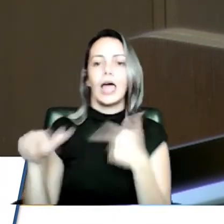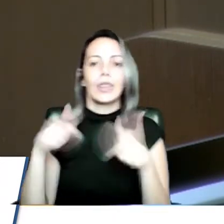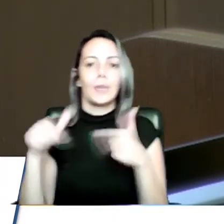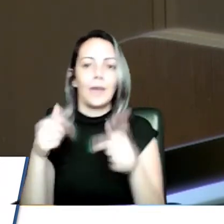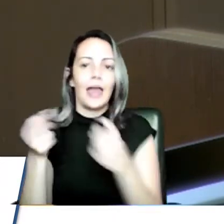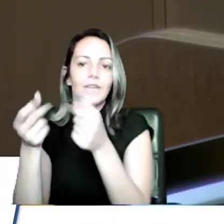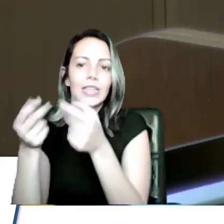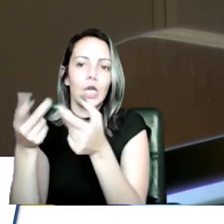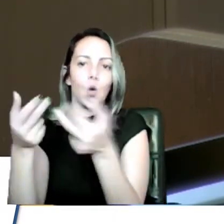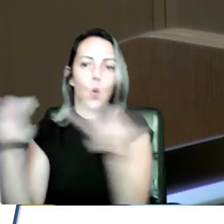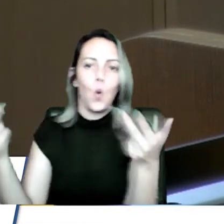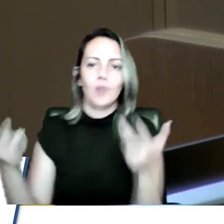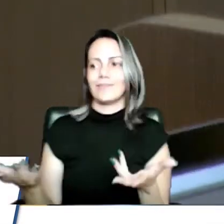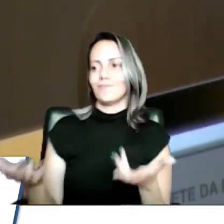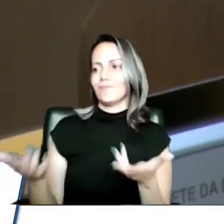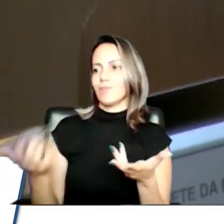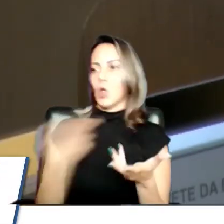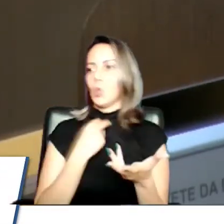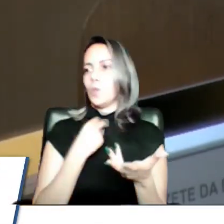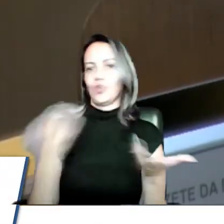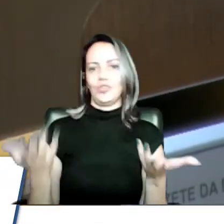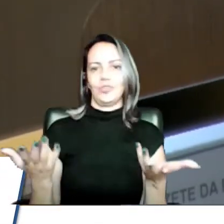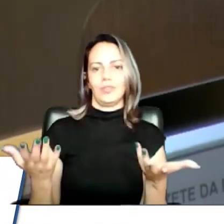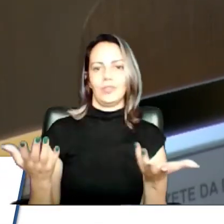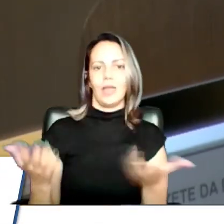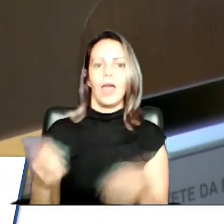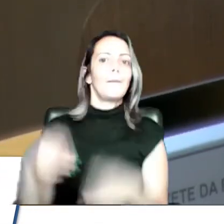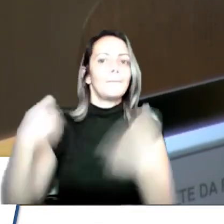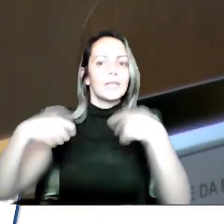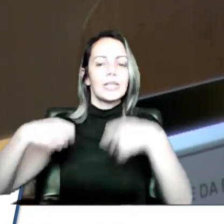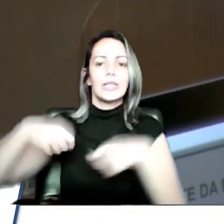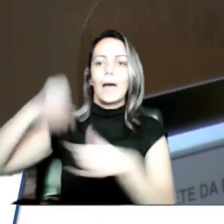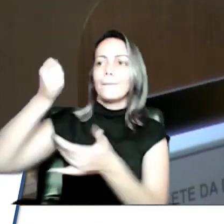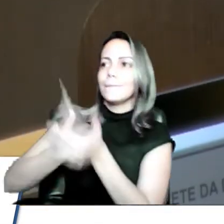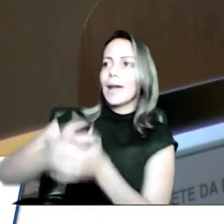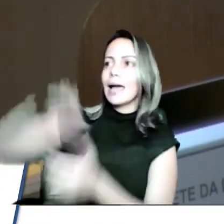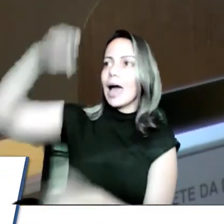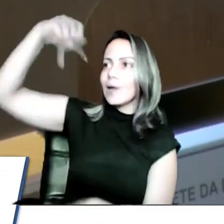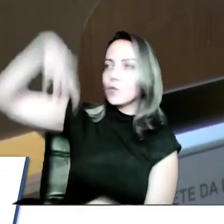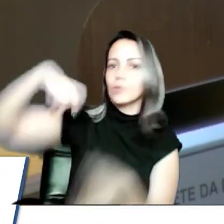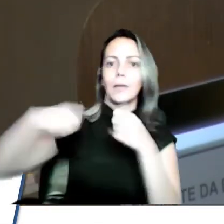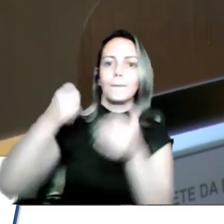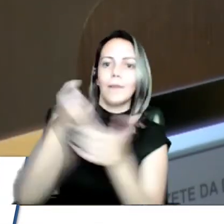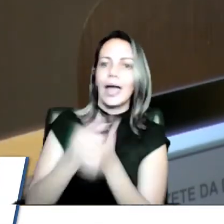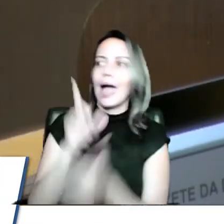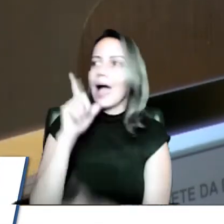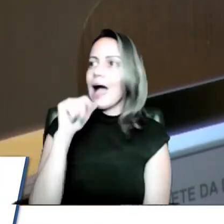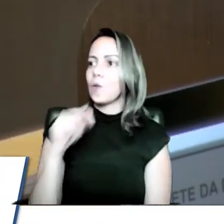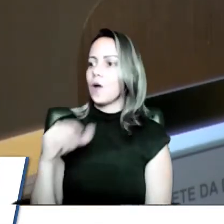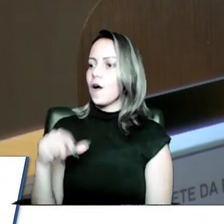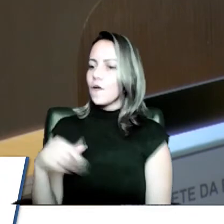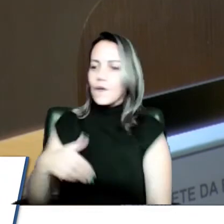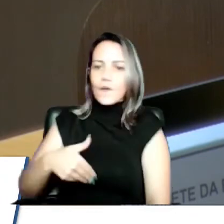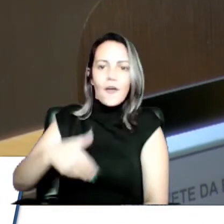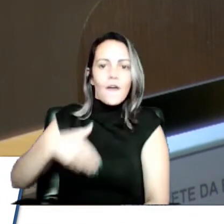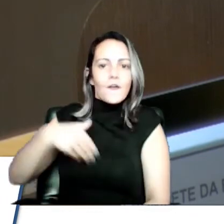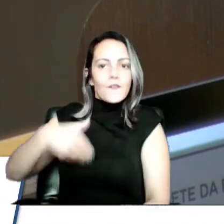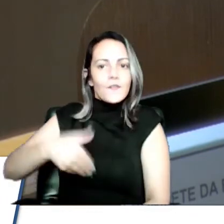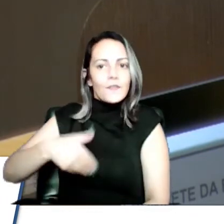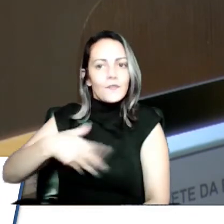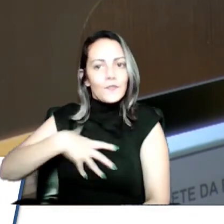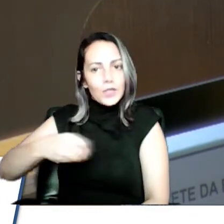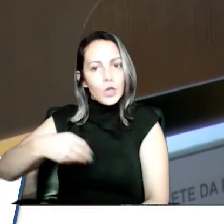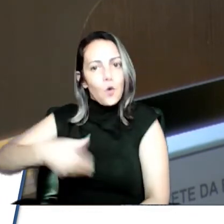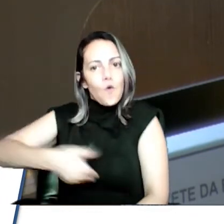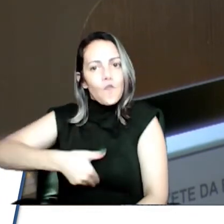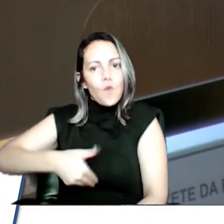luz vencendo, o aluguel vencendo, ele não tem essa condição de arcar com essa despesa. É duas coisas, Palamone. Ou ele vai entrar para o mundo